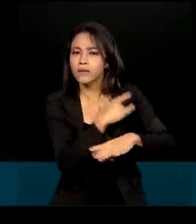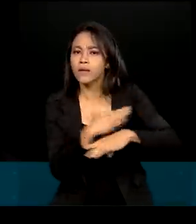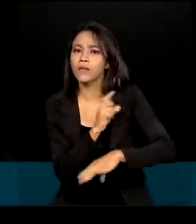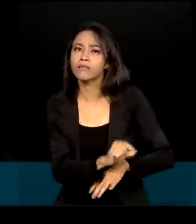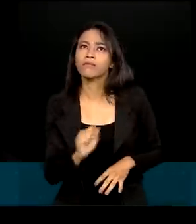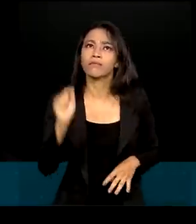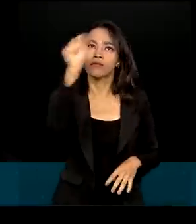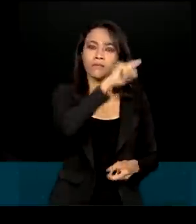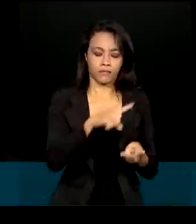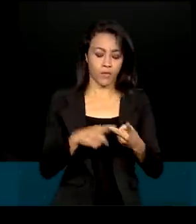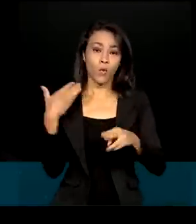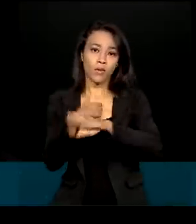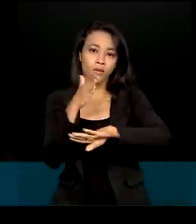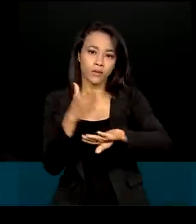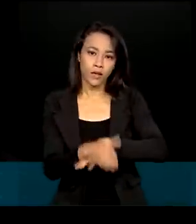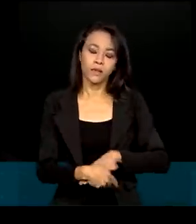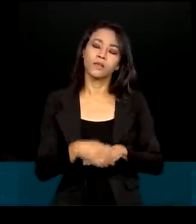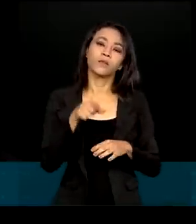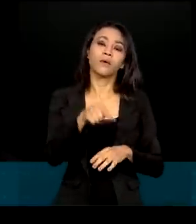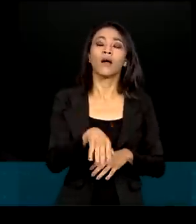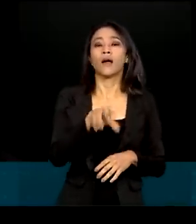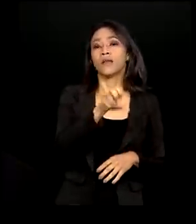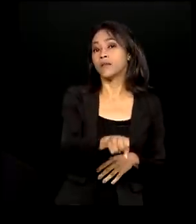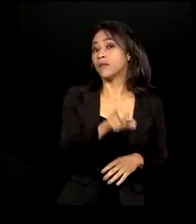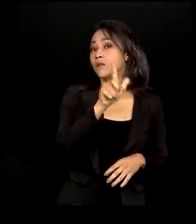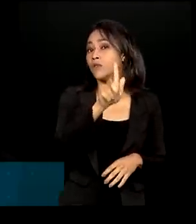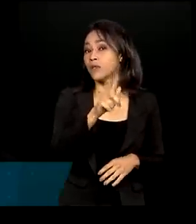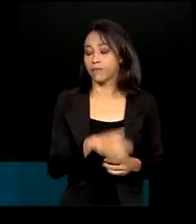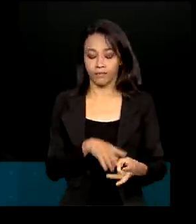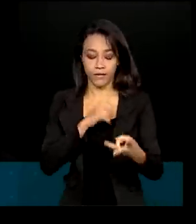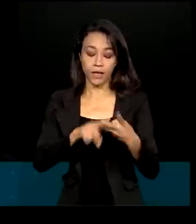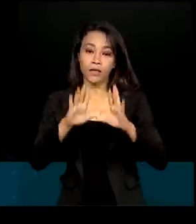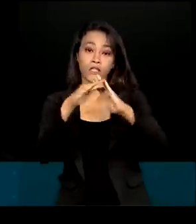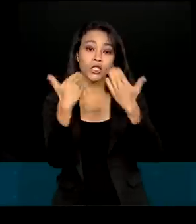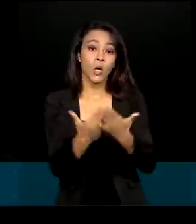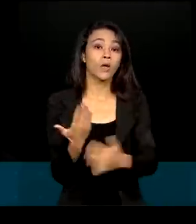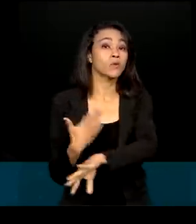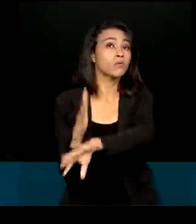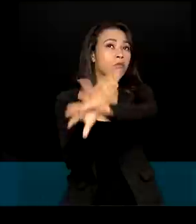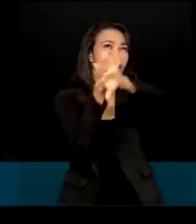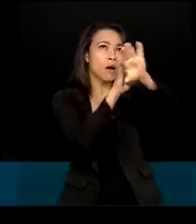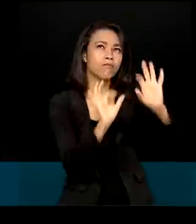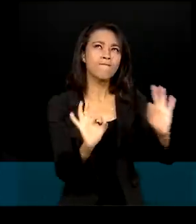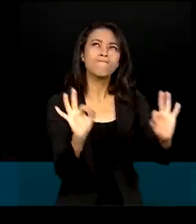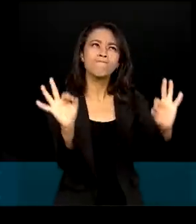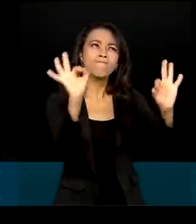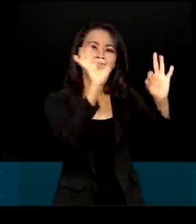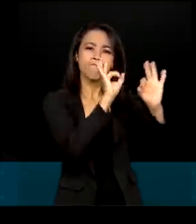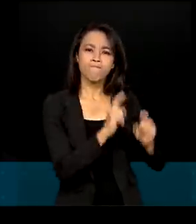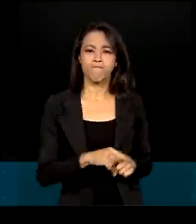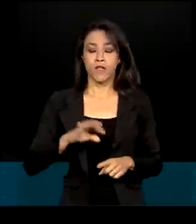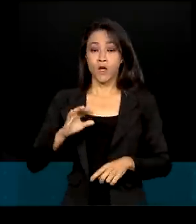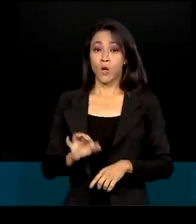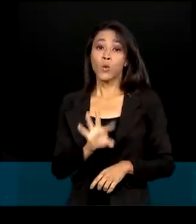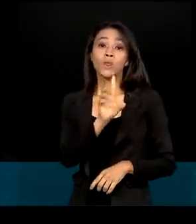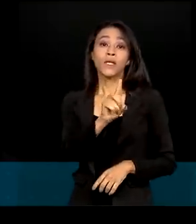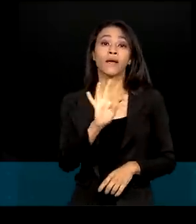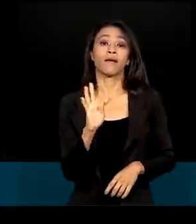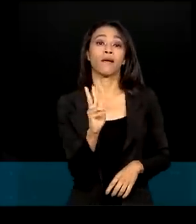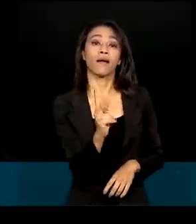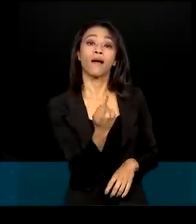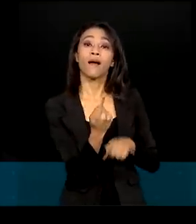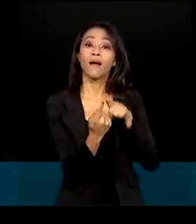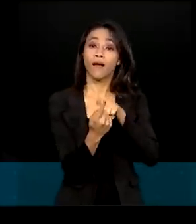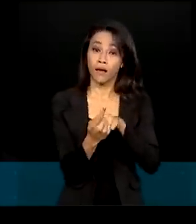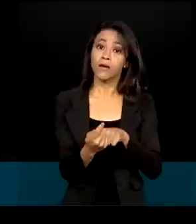acesso à banda larga, em escolas adequadamente capacitadas, em formação de IDH nos municípios de mais vários